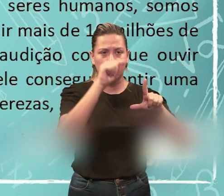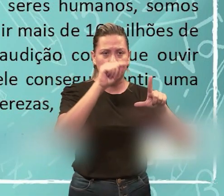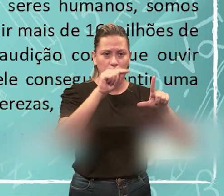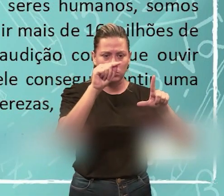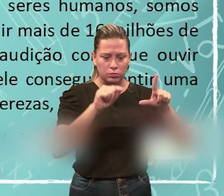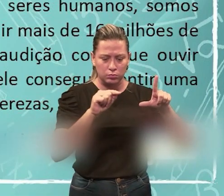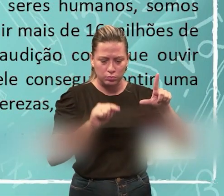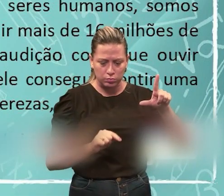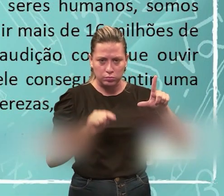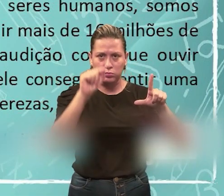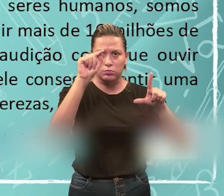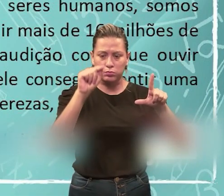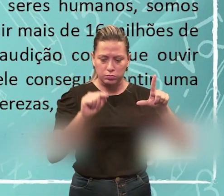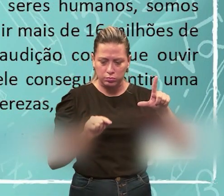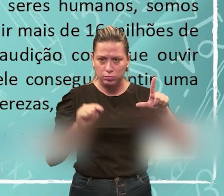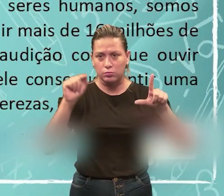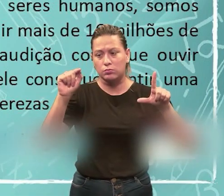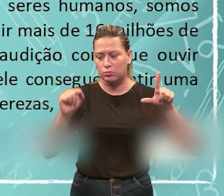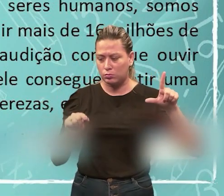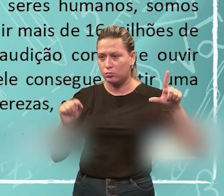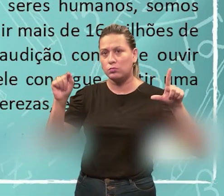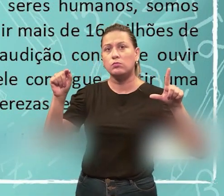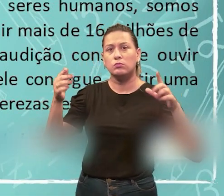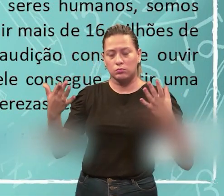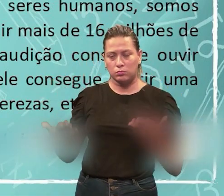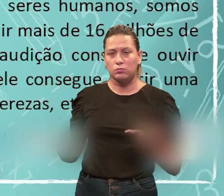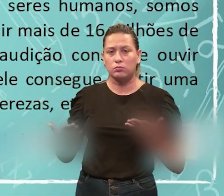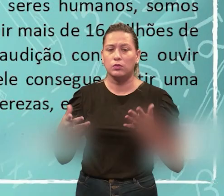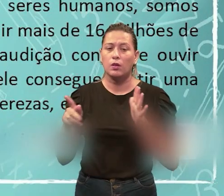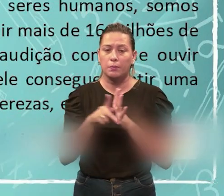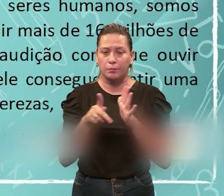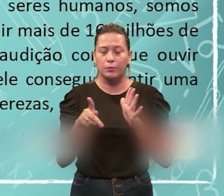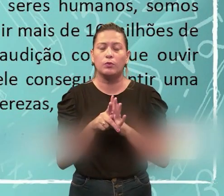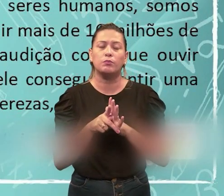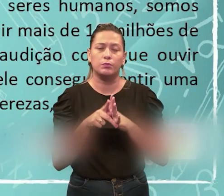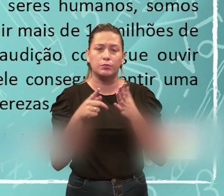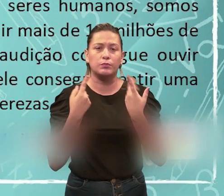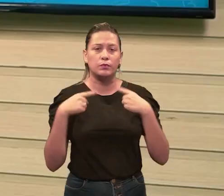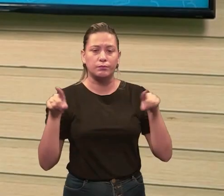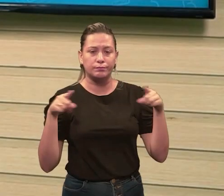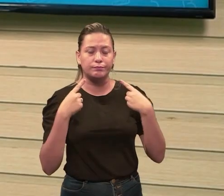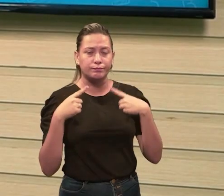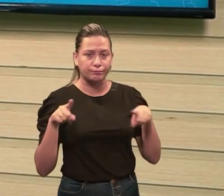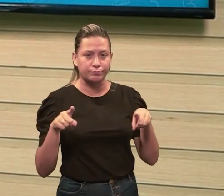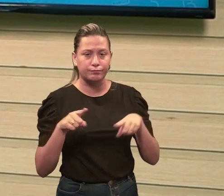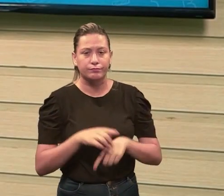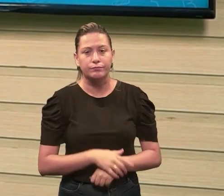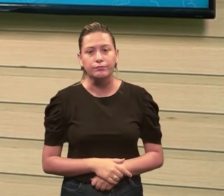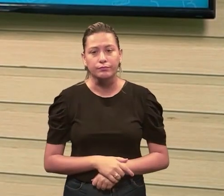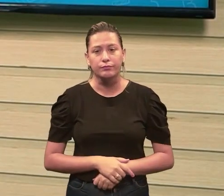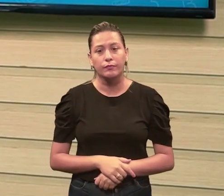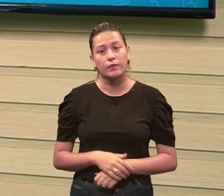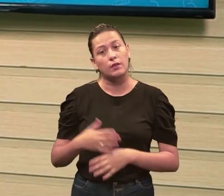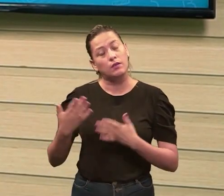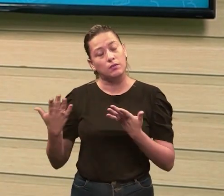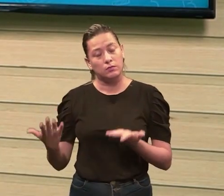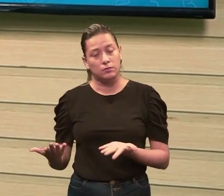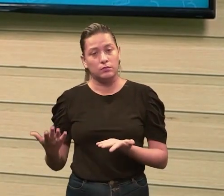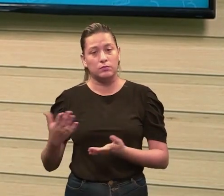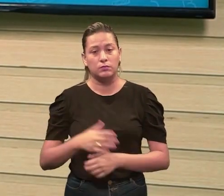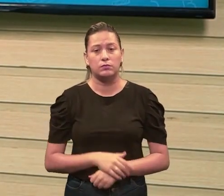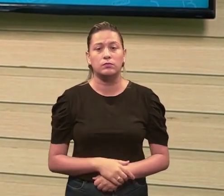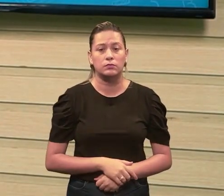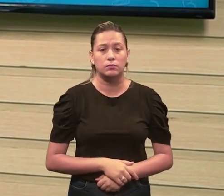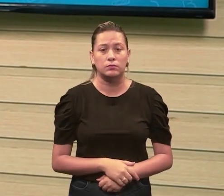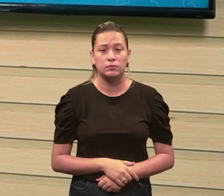cima, para baixo. Essa é a leitura no sistema analógico da música, né? Já no sistema digital, a gente vai ver no